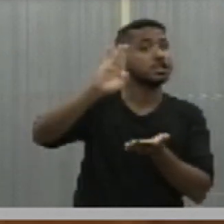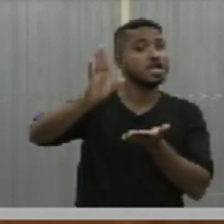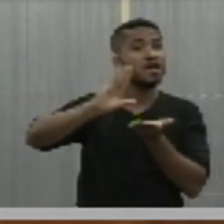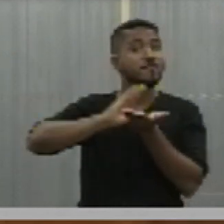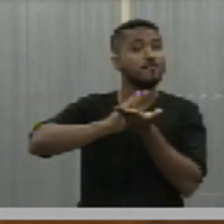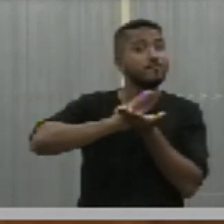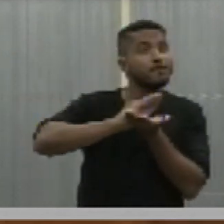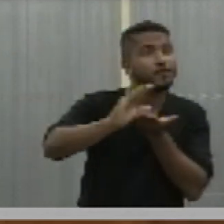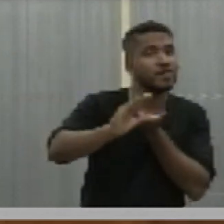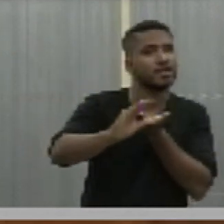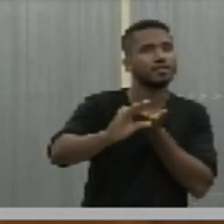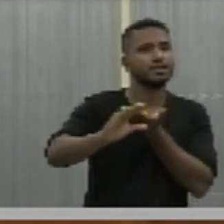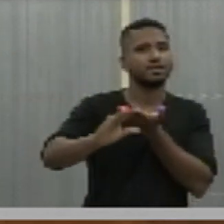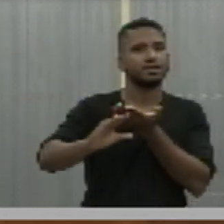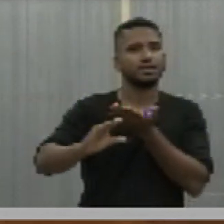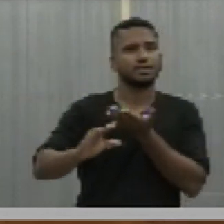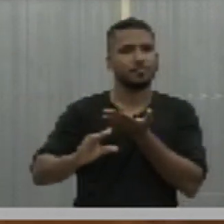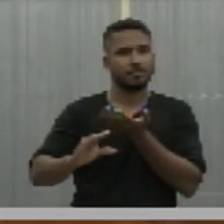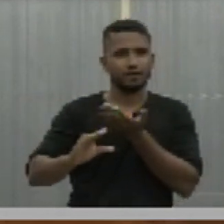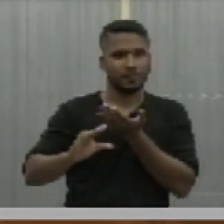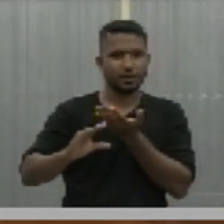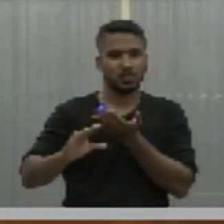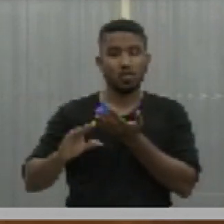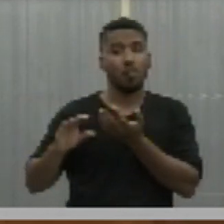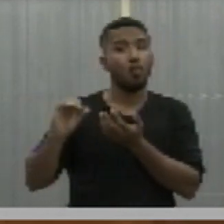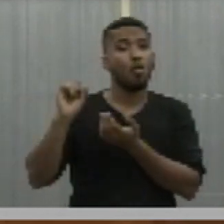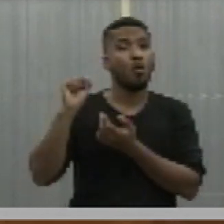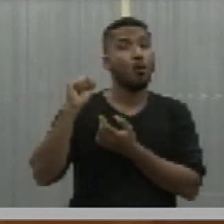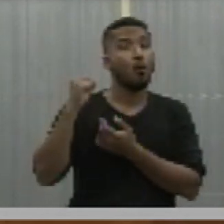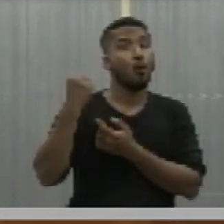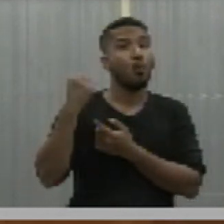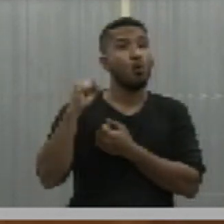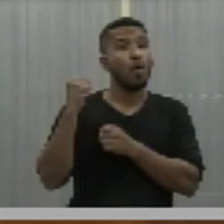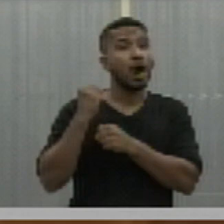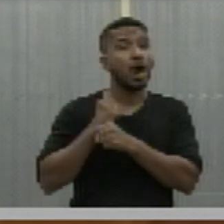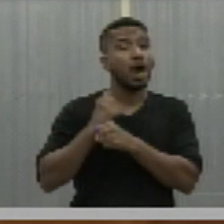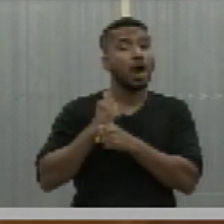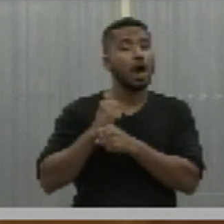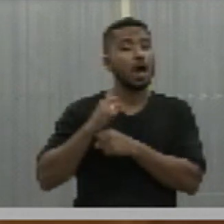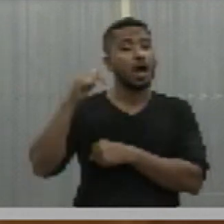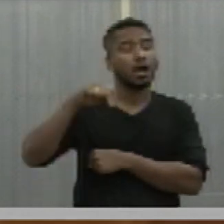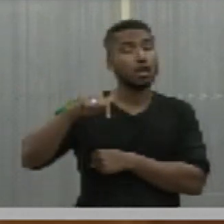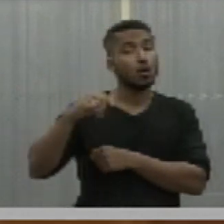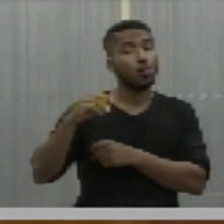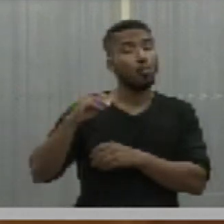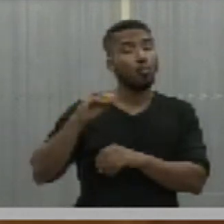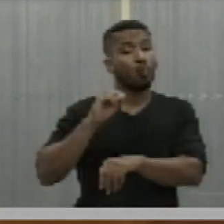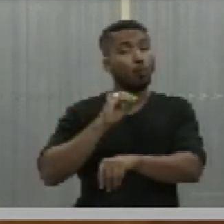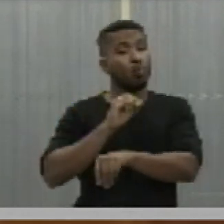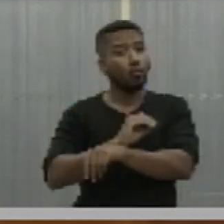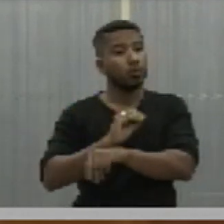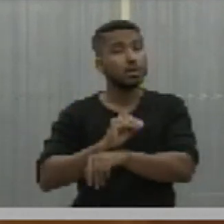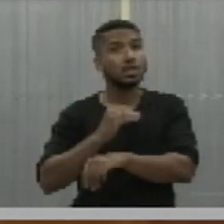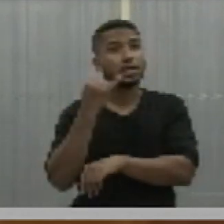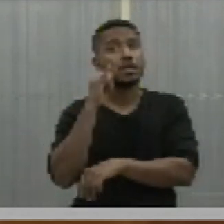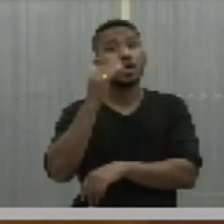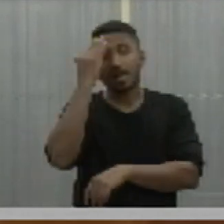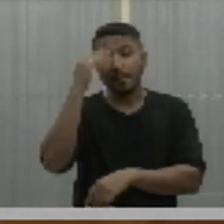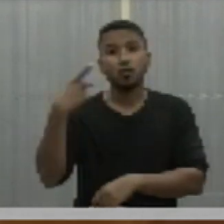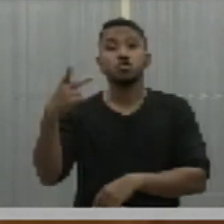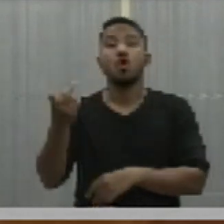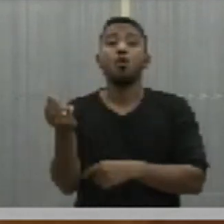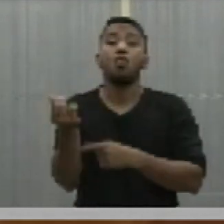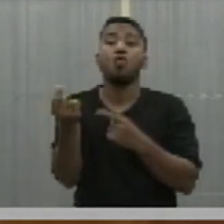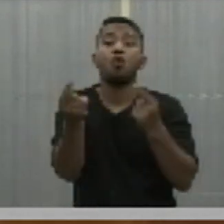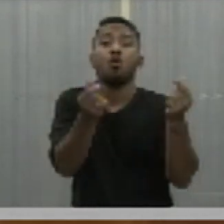nesses últimos oito anos. Nós pedimos para a Equatorial que ele apresente o lucro do